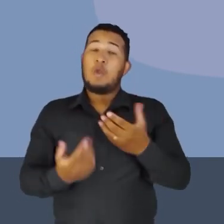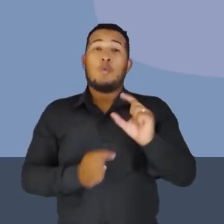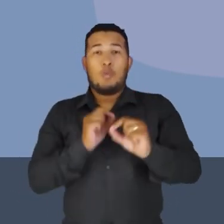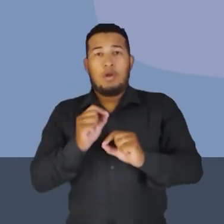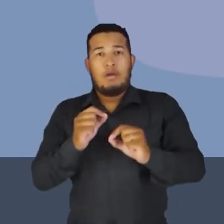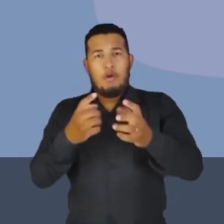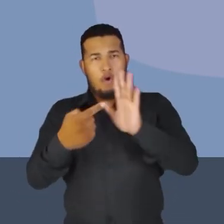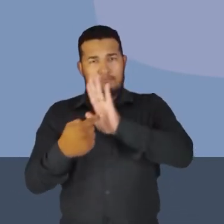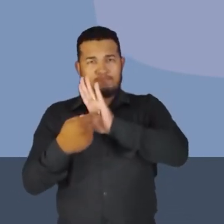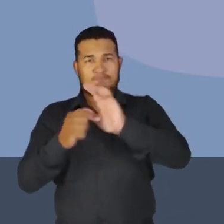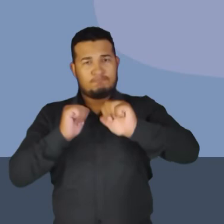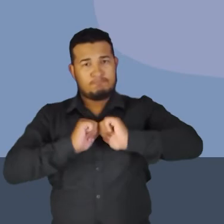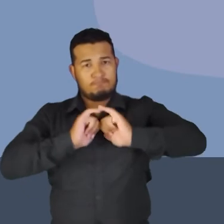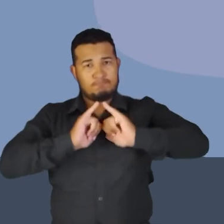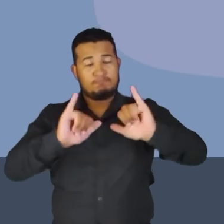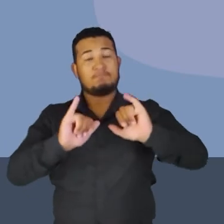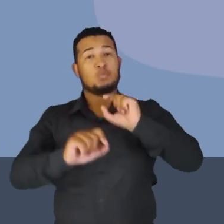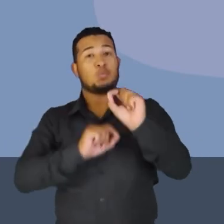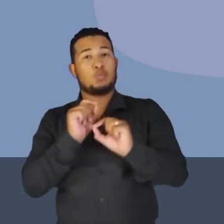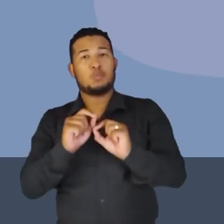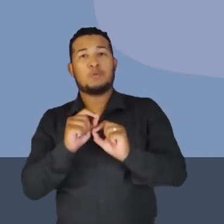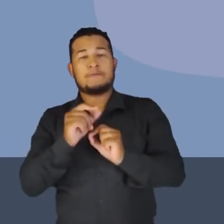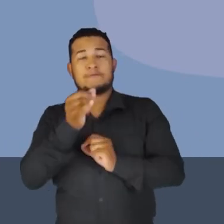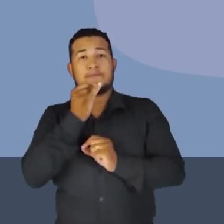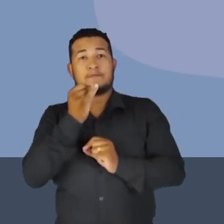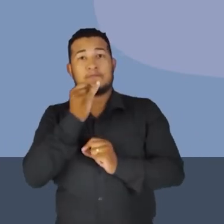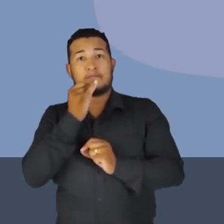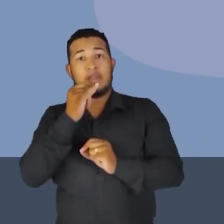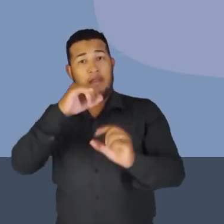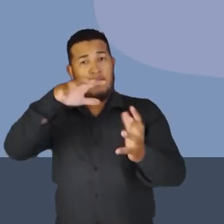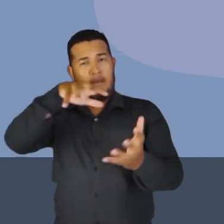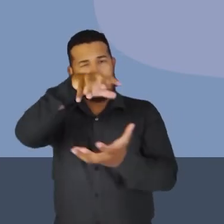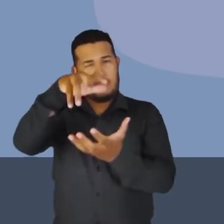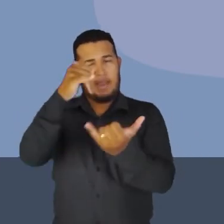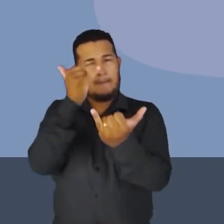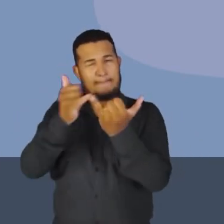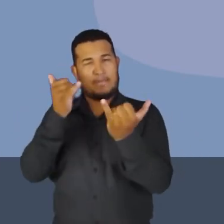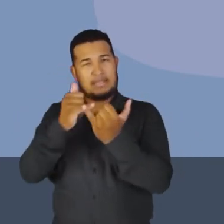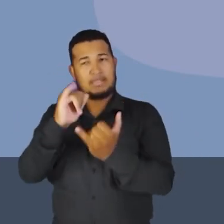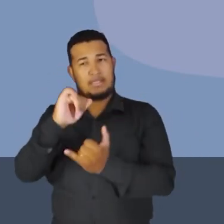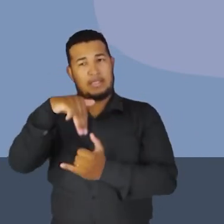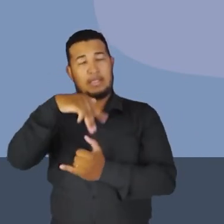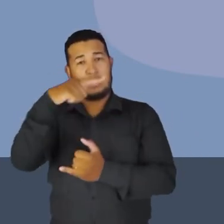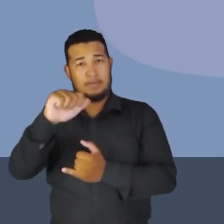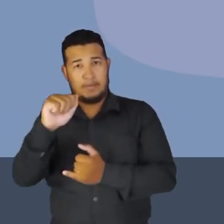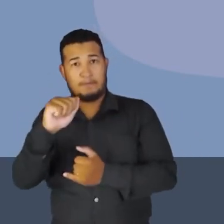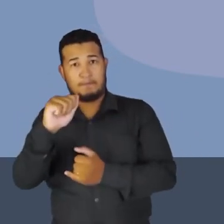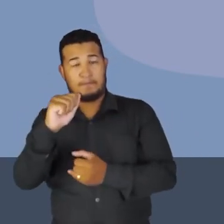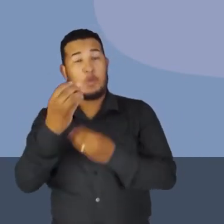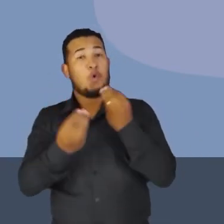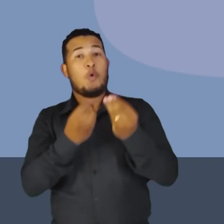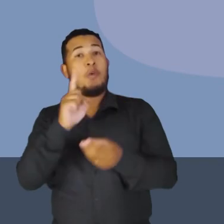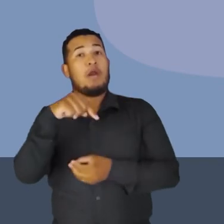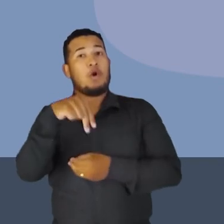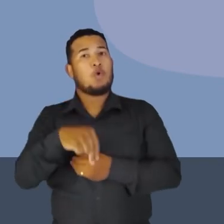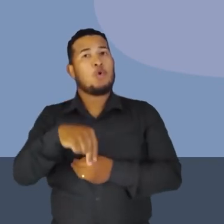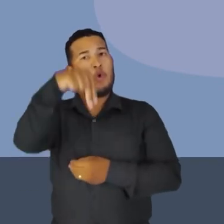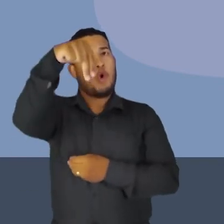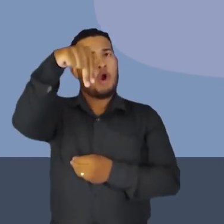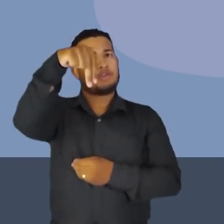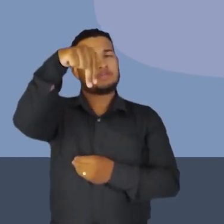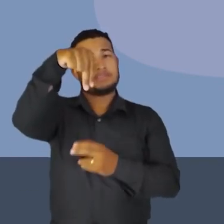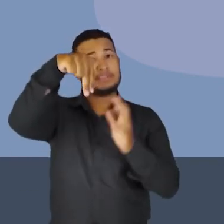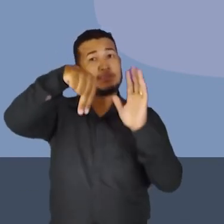eu quero dizer para você que a Terra sendo um ímã, o norte magnético está